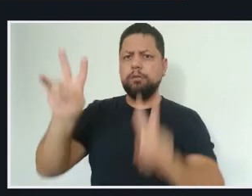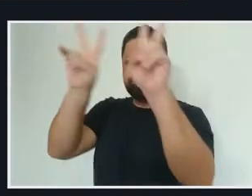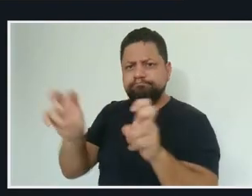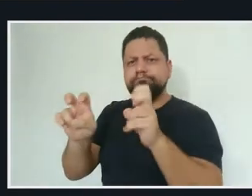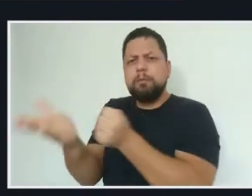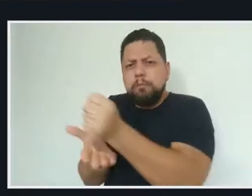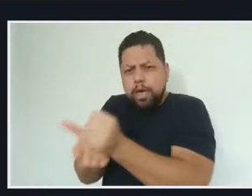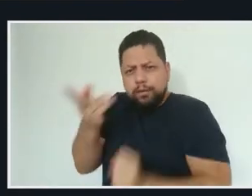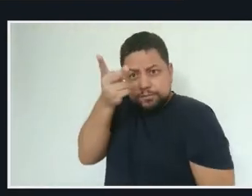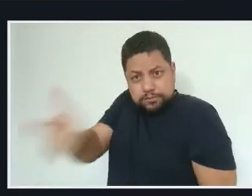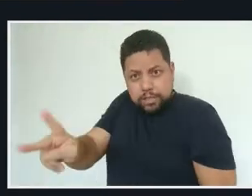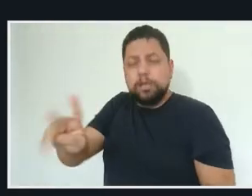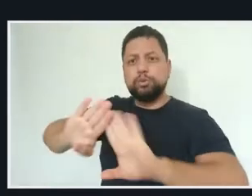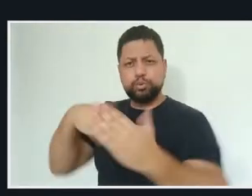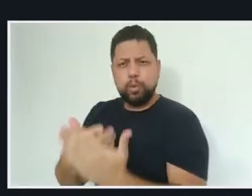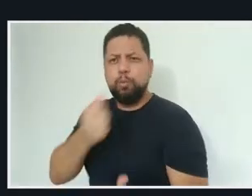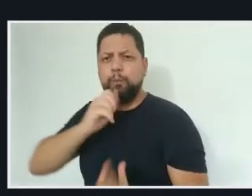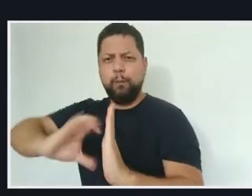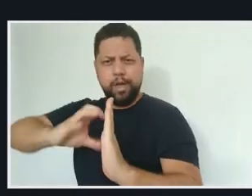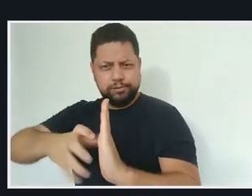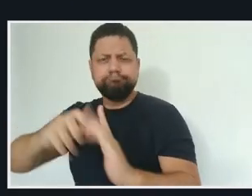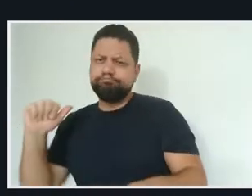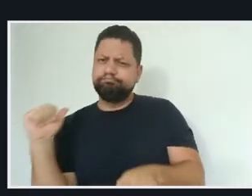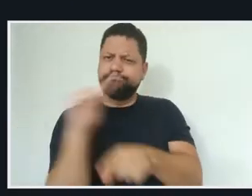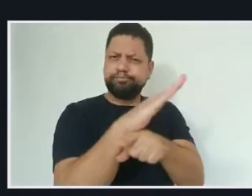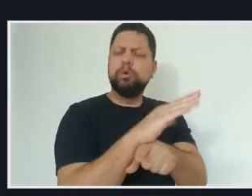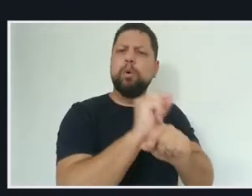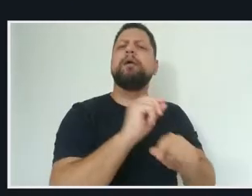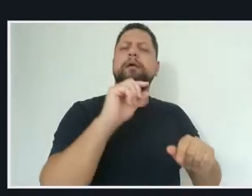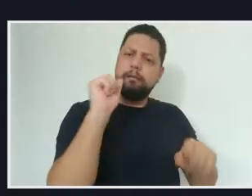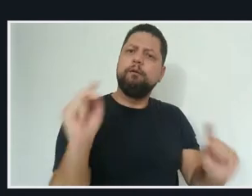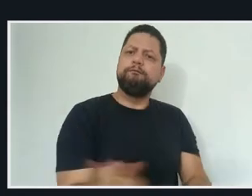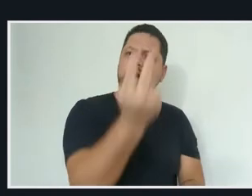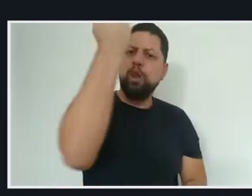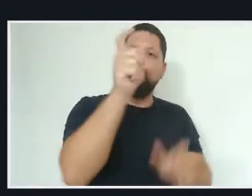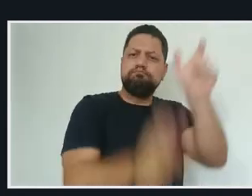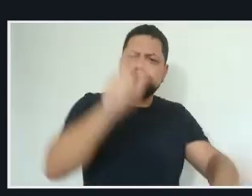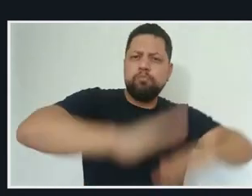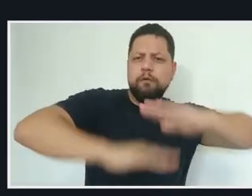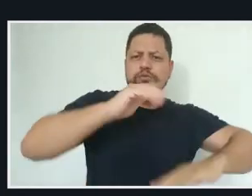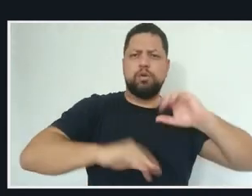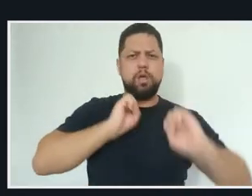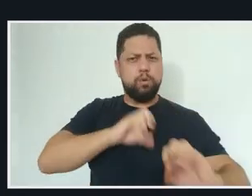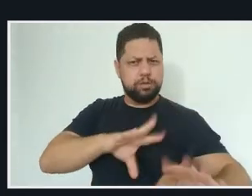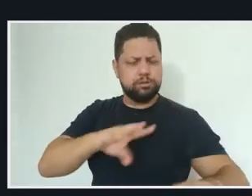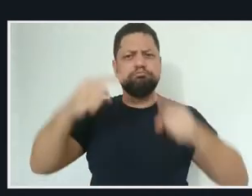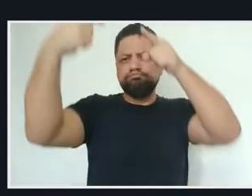à liberdade e apreço à tolerância. As leis inspiradas no Escola Sem Partido são